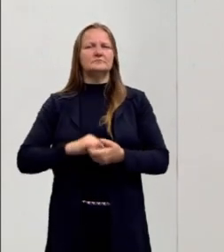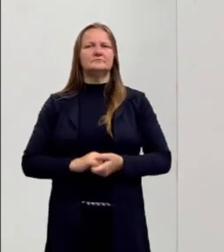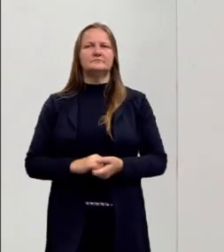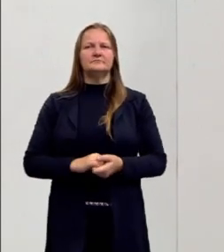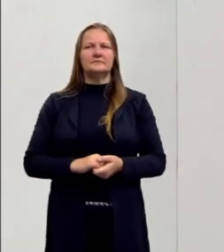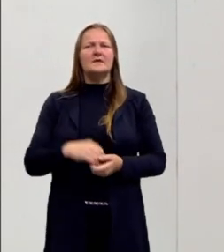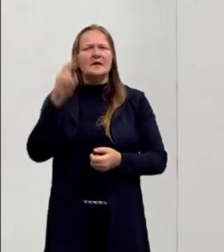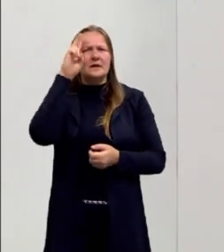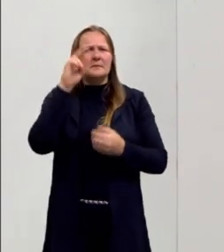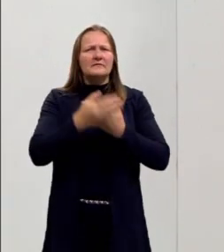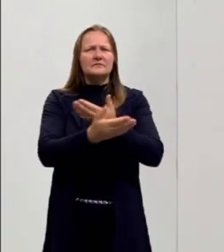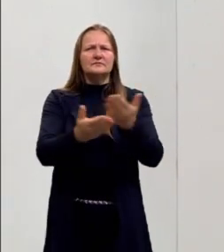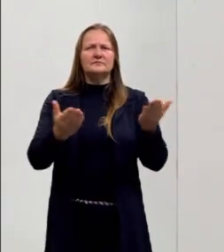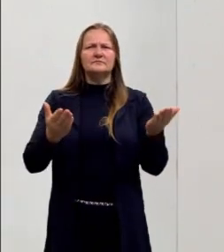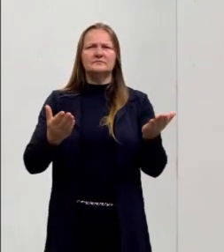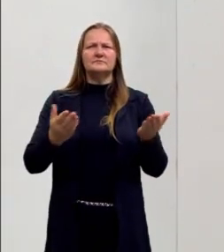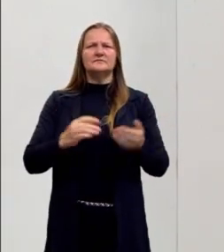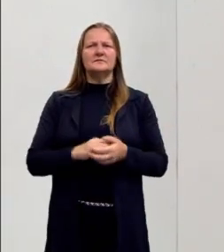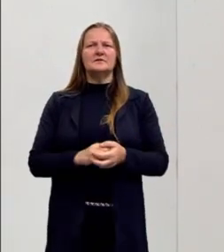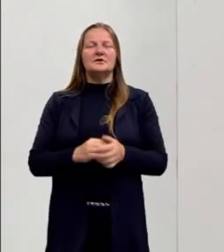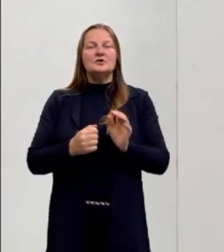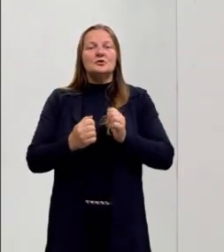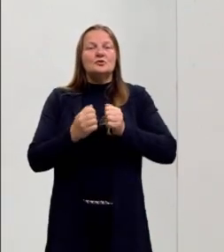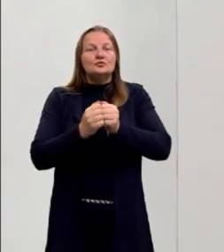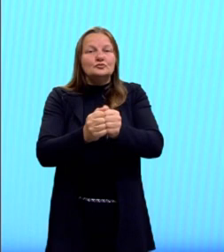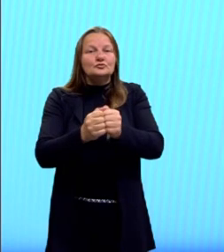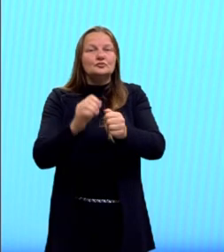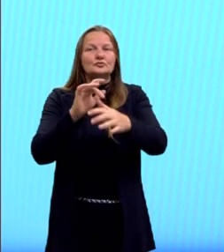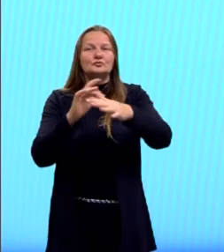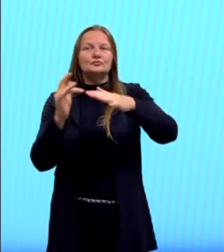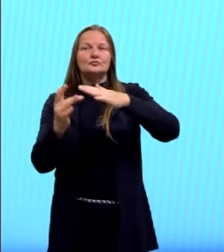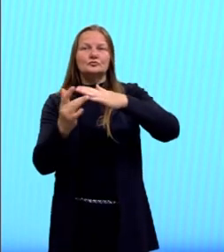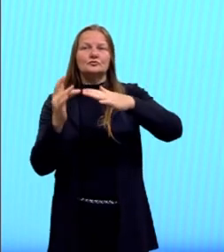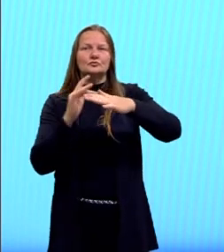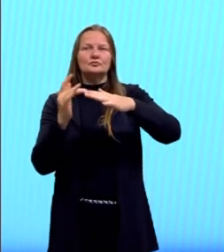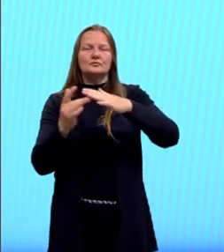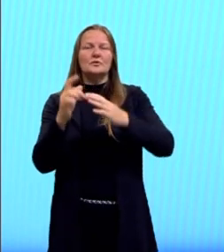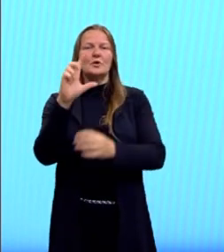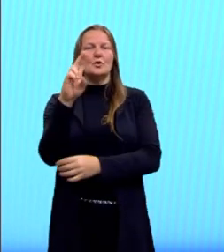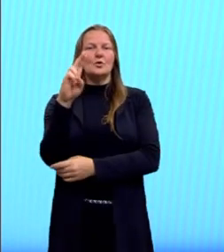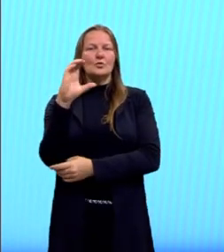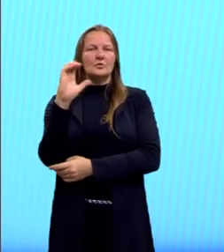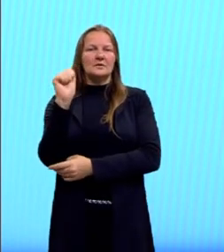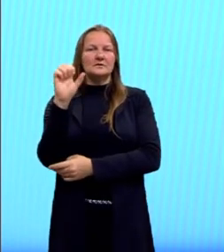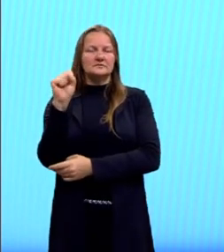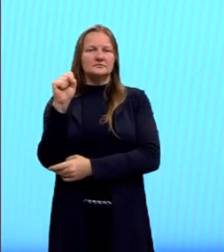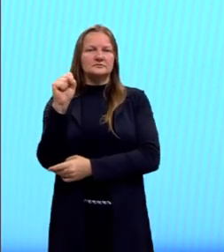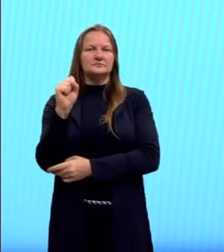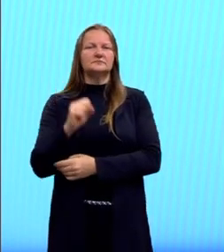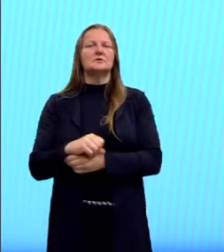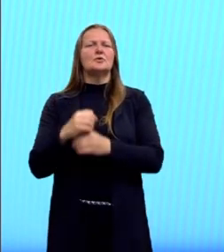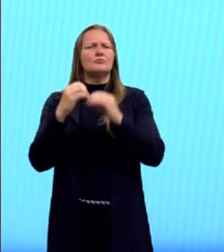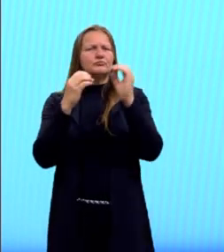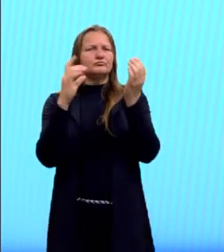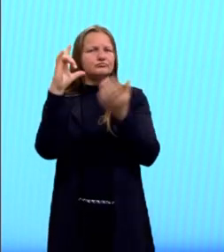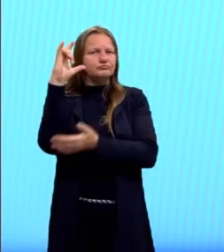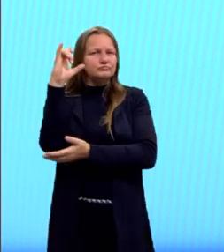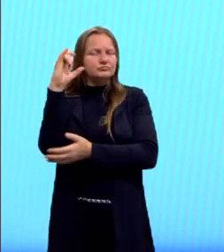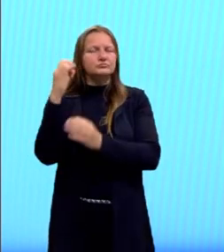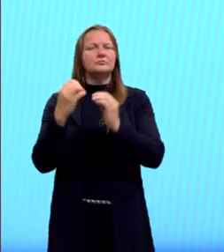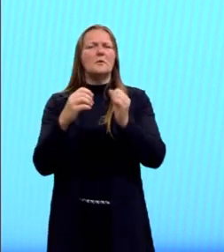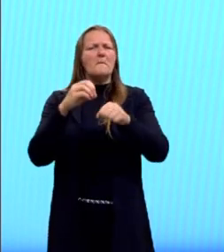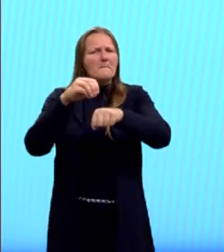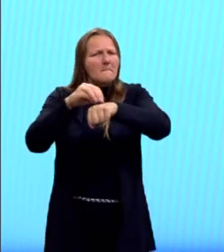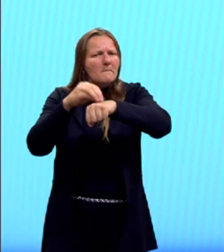Lembrar vocês de pedir para seguirem ali nas redes sociais, arroba profilucaslabela, enviem comentários, sugestões,